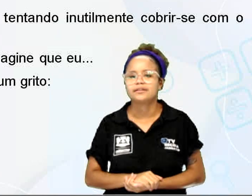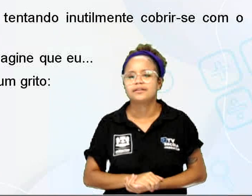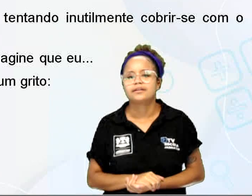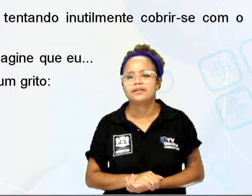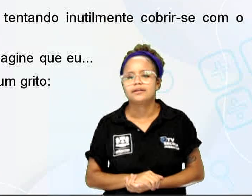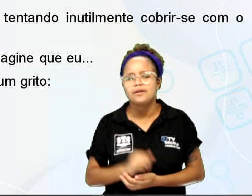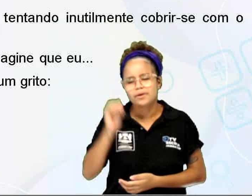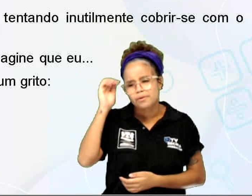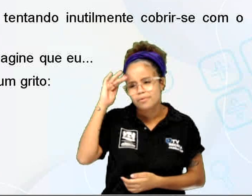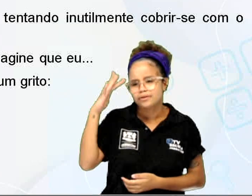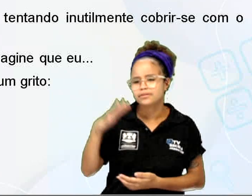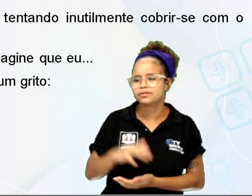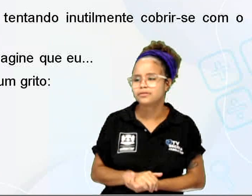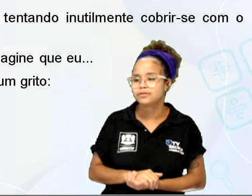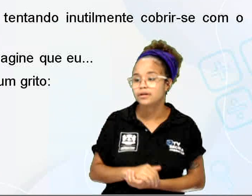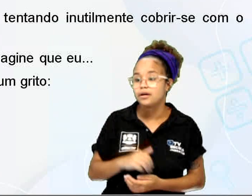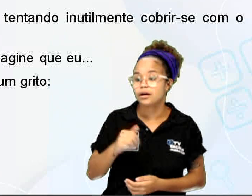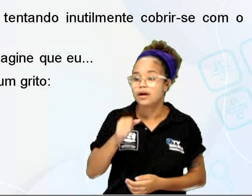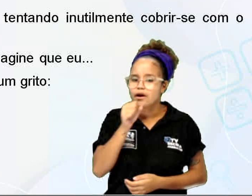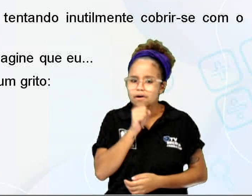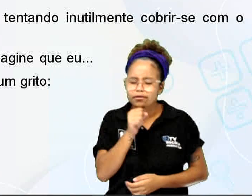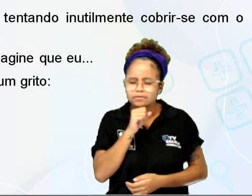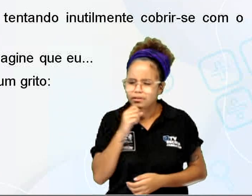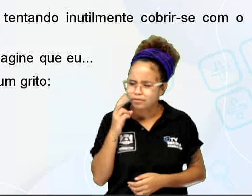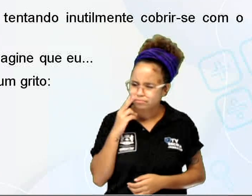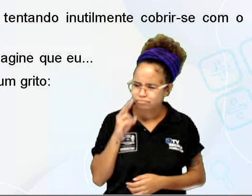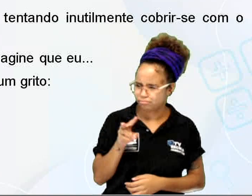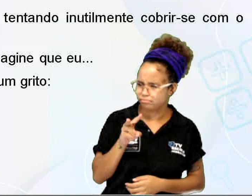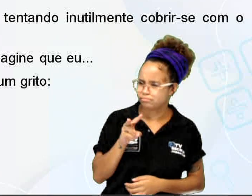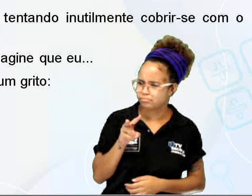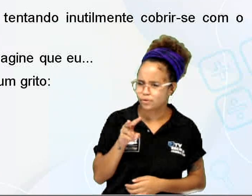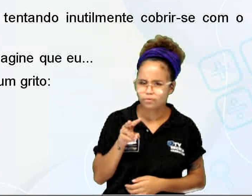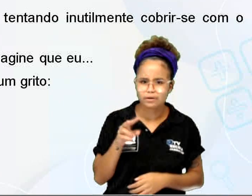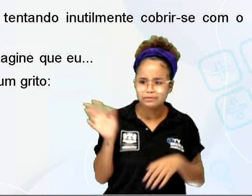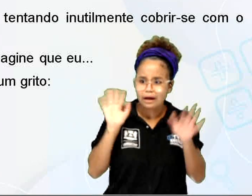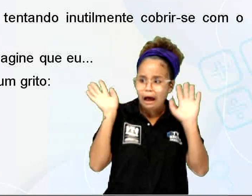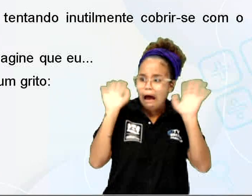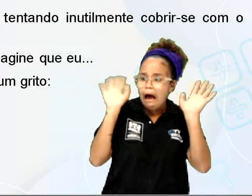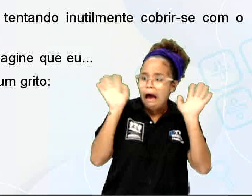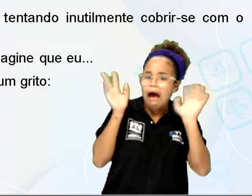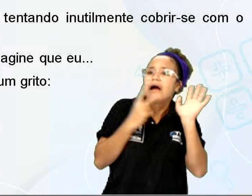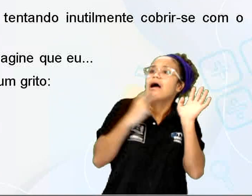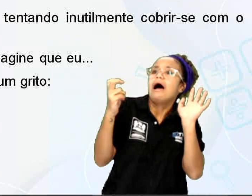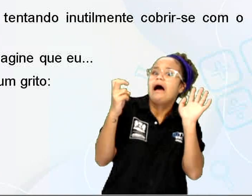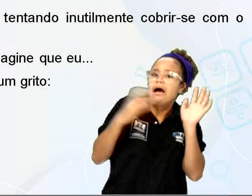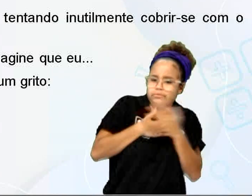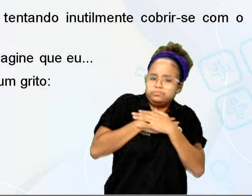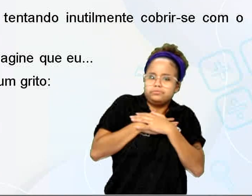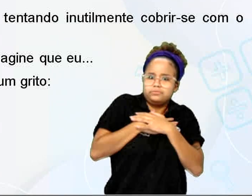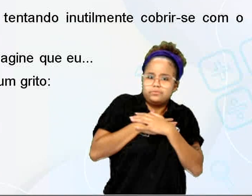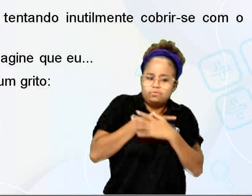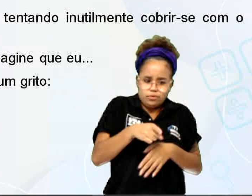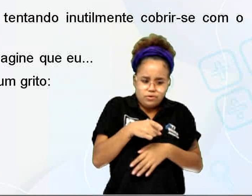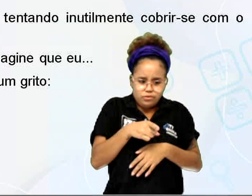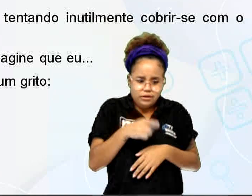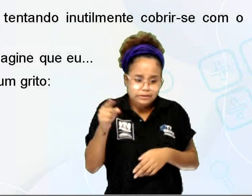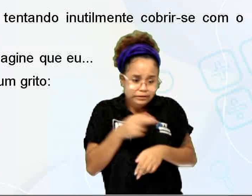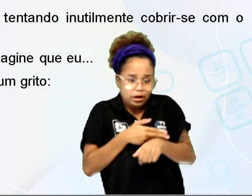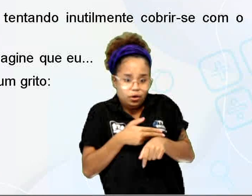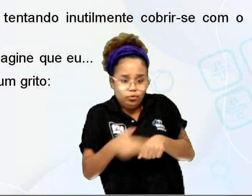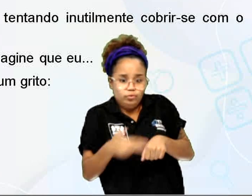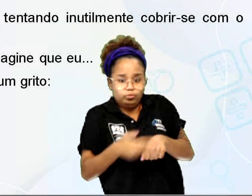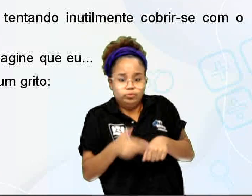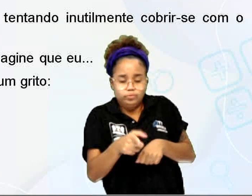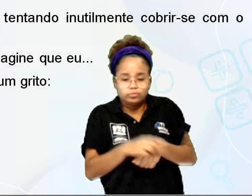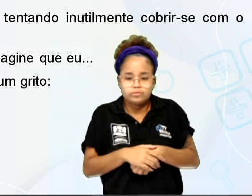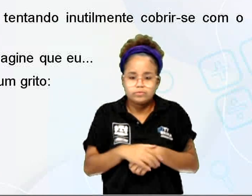Imagine que eu, a velha, estarrecida, atirou os braços para cima e soltou um grito. Vale-me Deus, o padeiro está nu! E